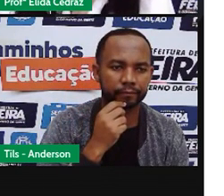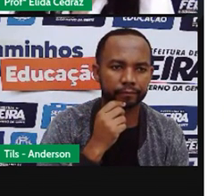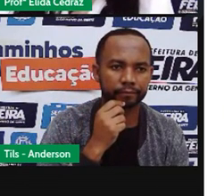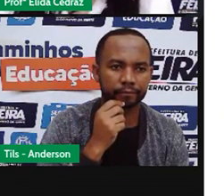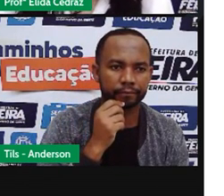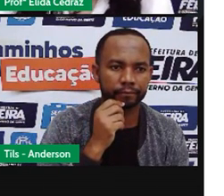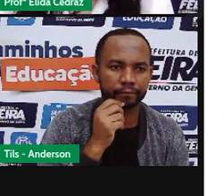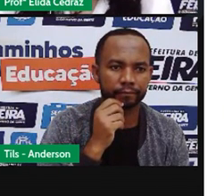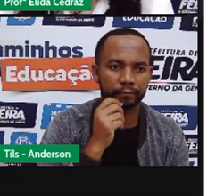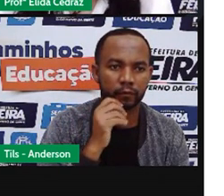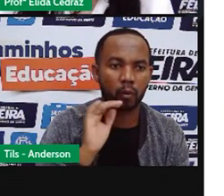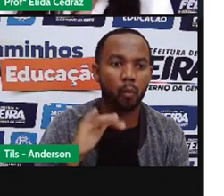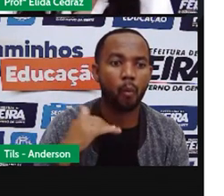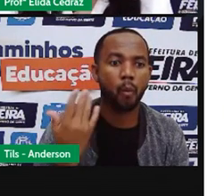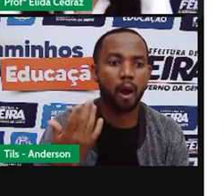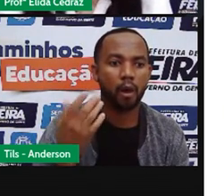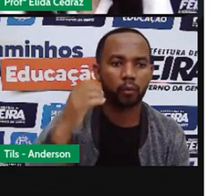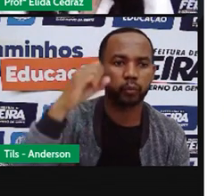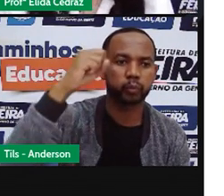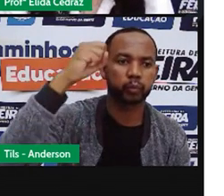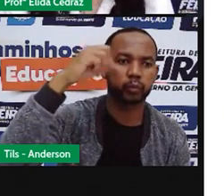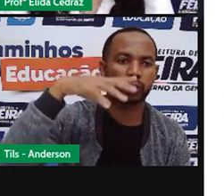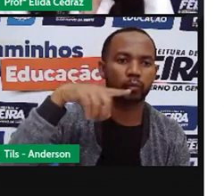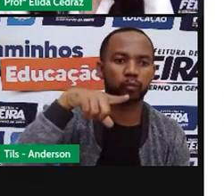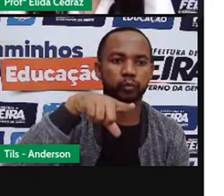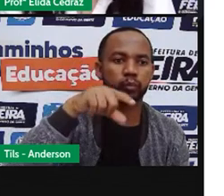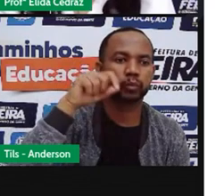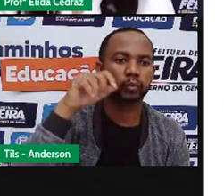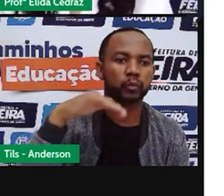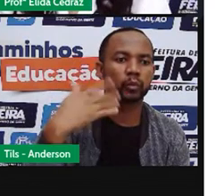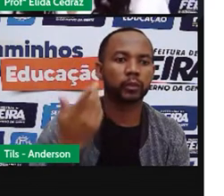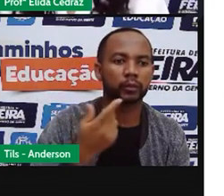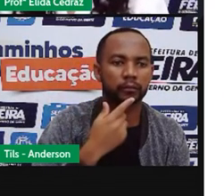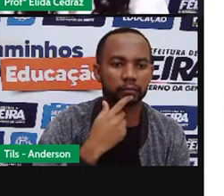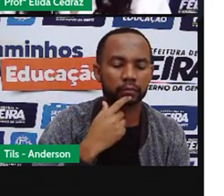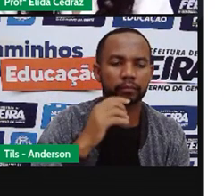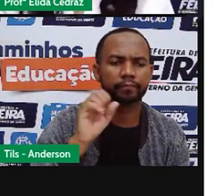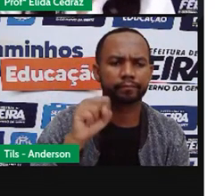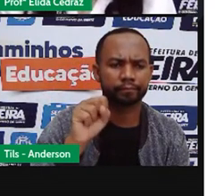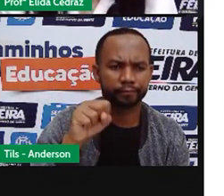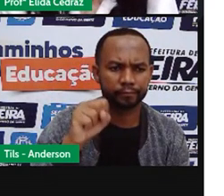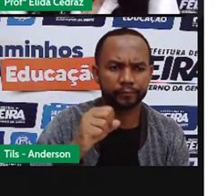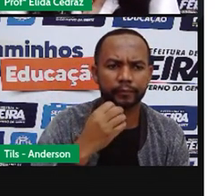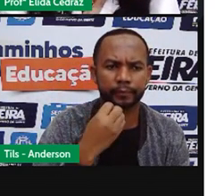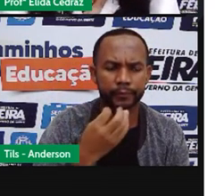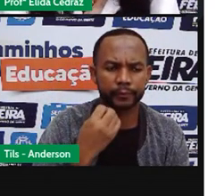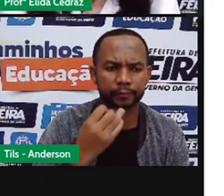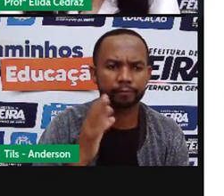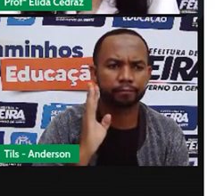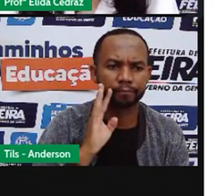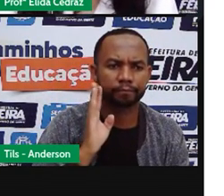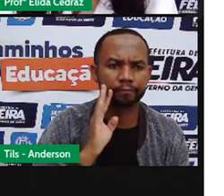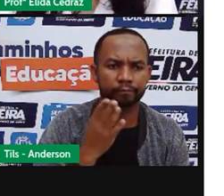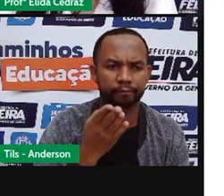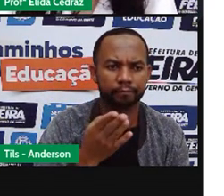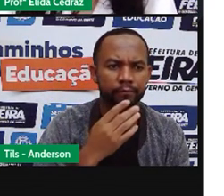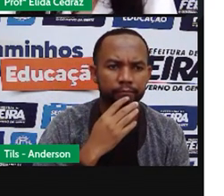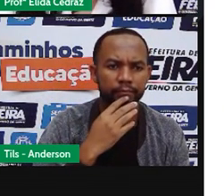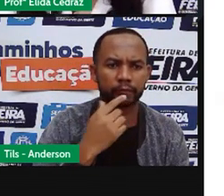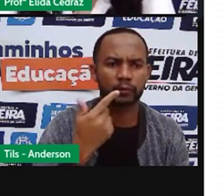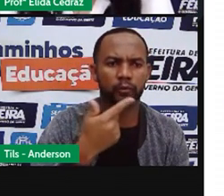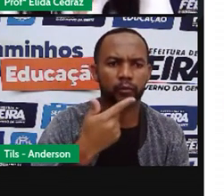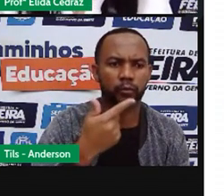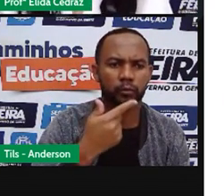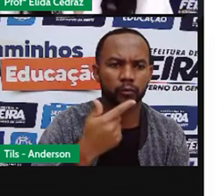Então, qual sol você marcaria? Isso? Muito bem. No segundo